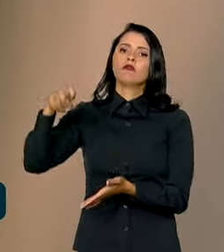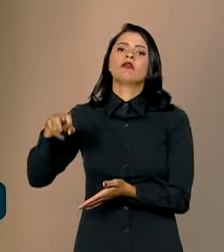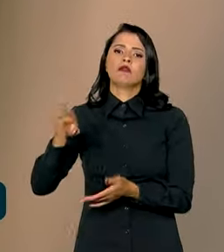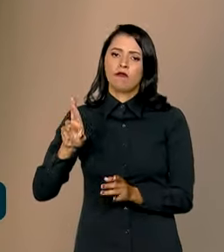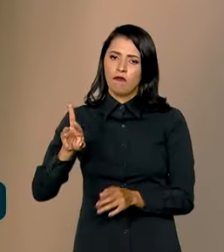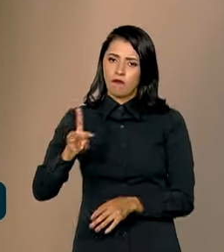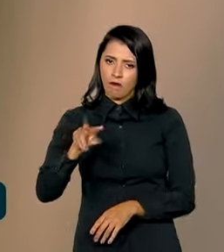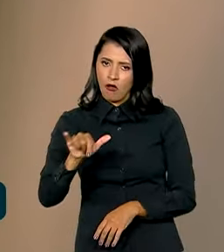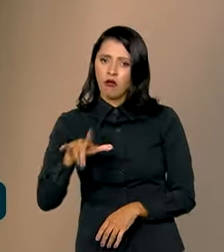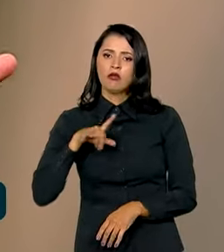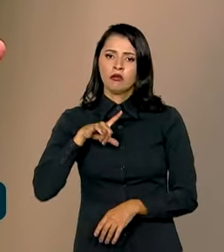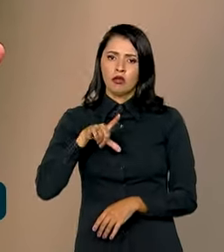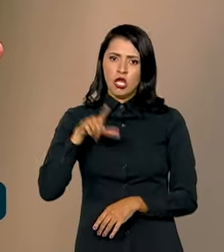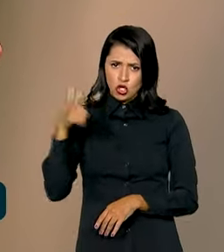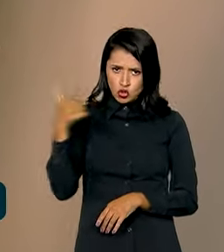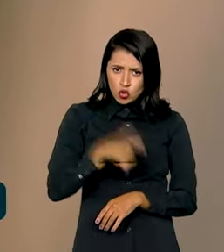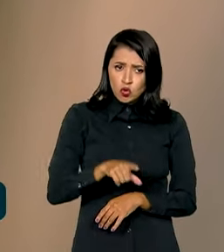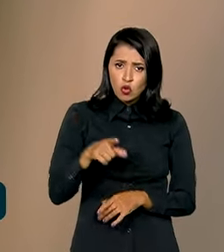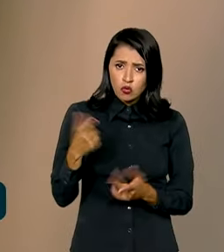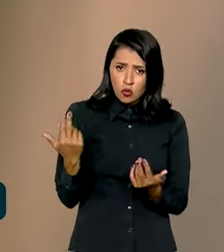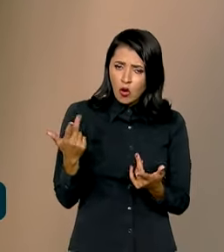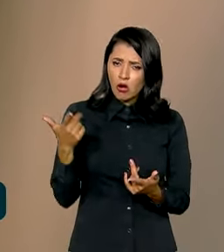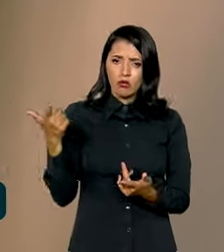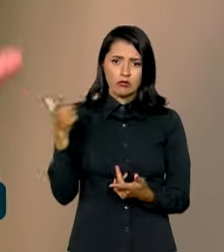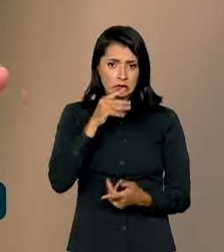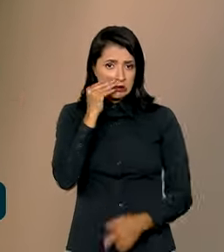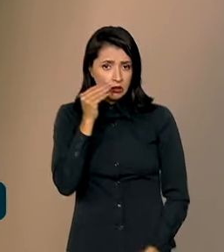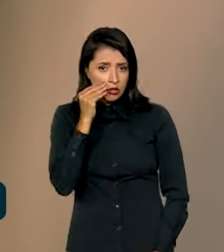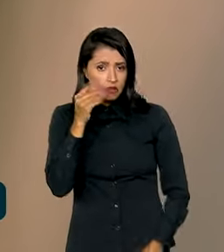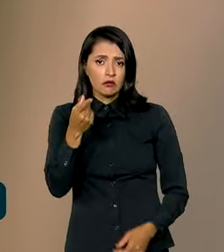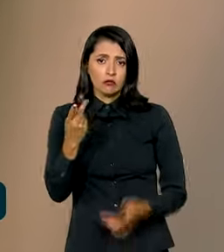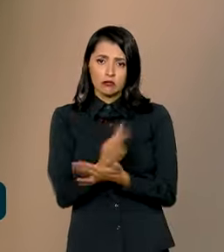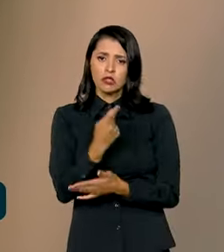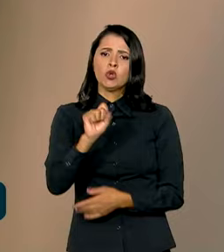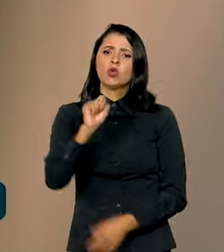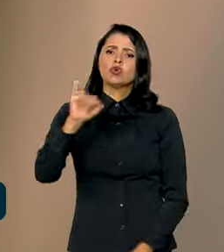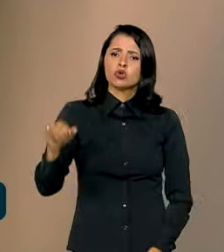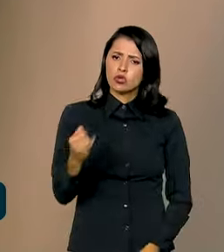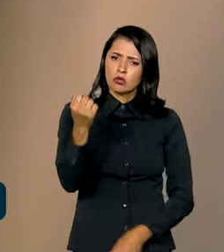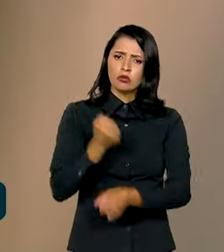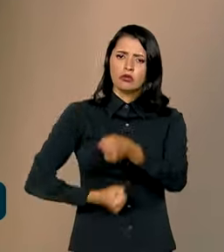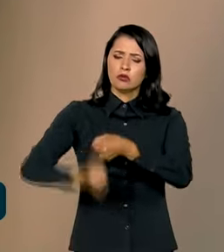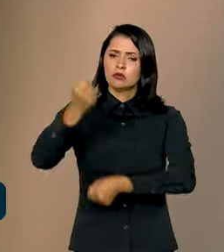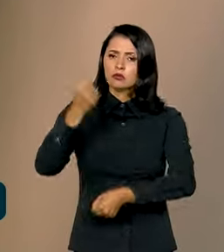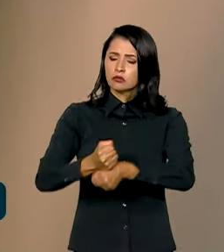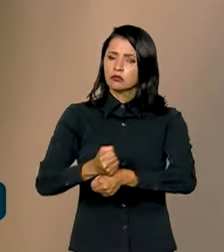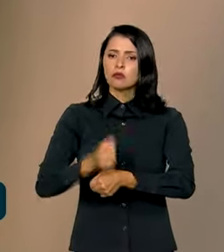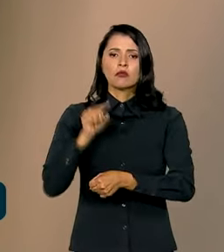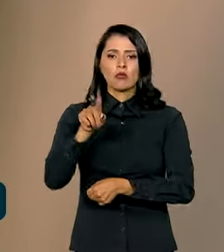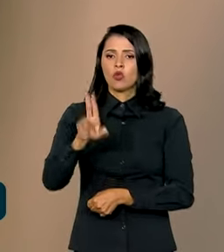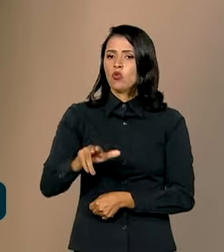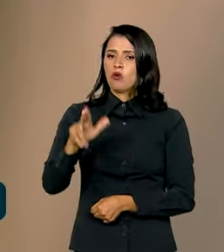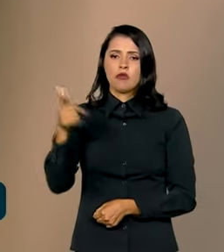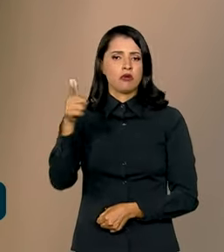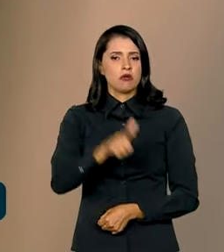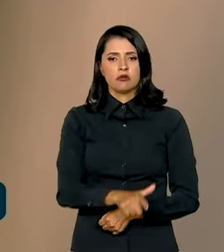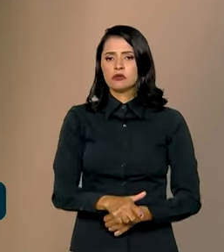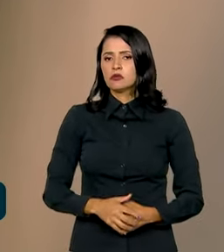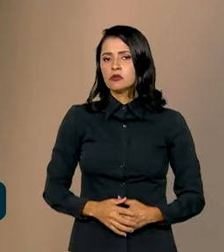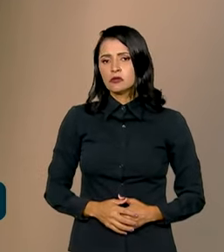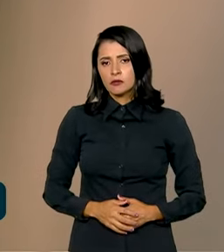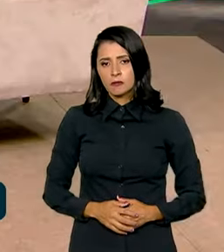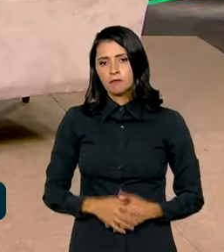Para que uma tentativa de golpe como essa, que nós vivemos, no dia 8 de janeiro, de fato, ela nunca mais se repita.